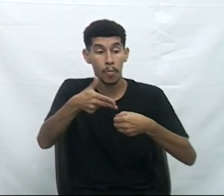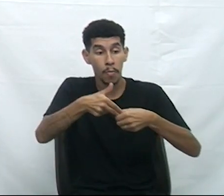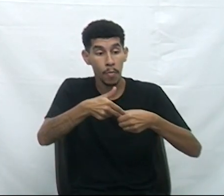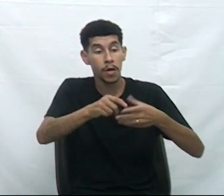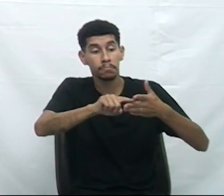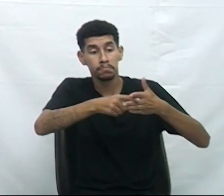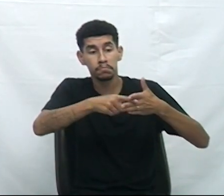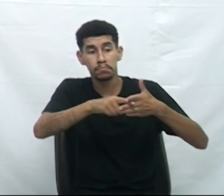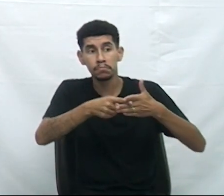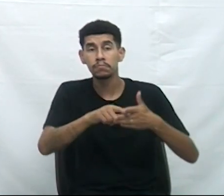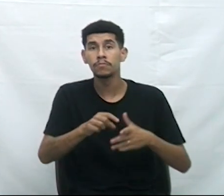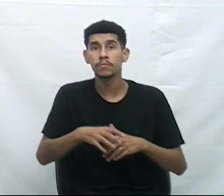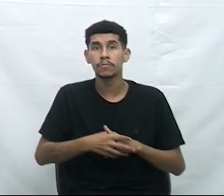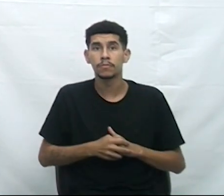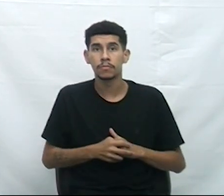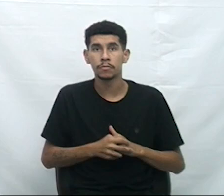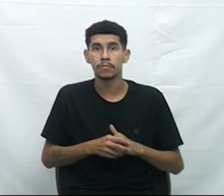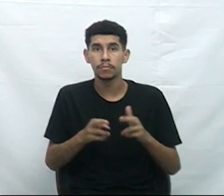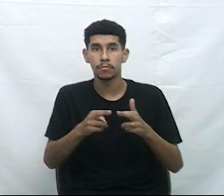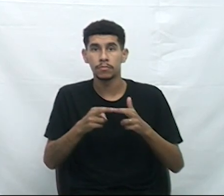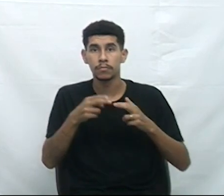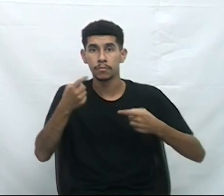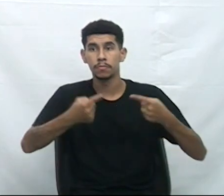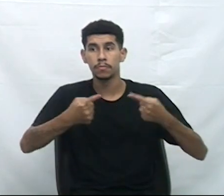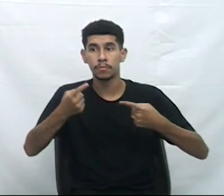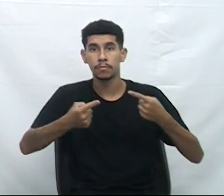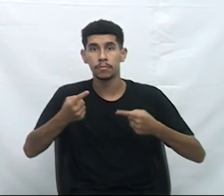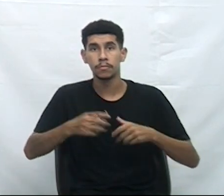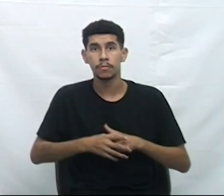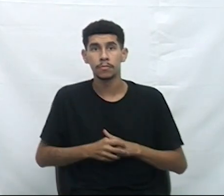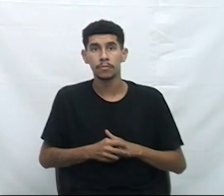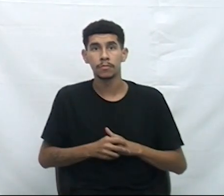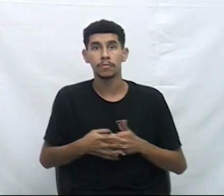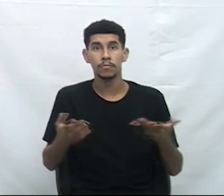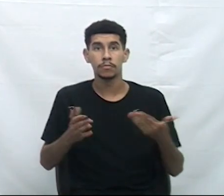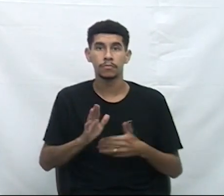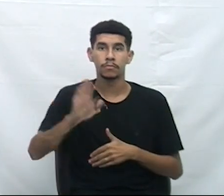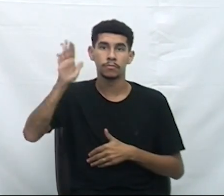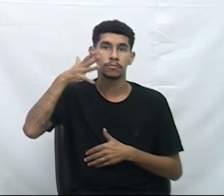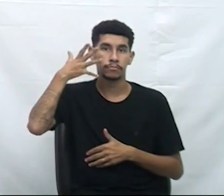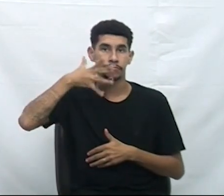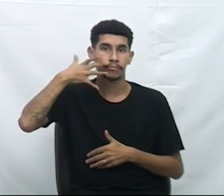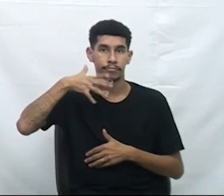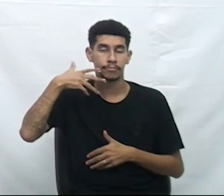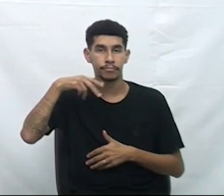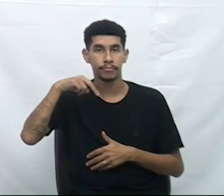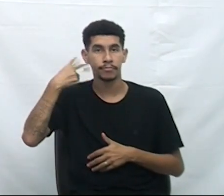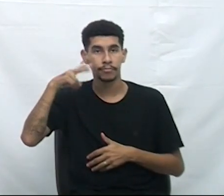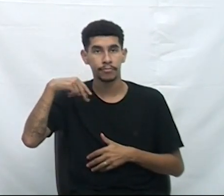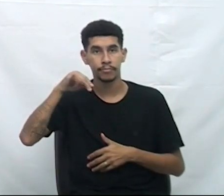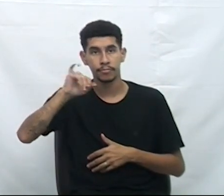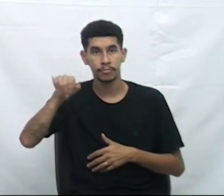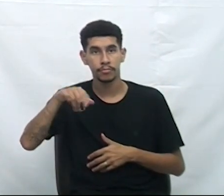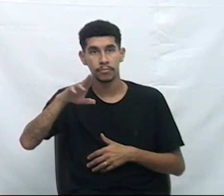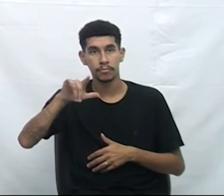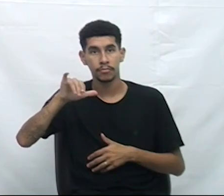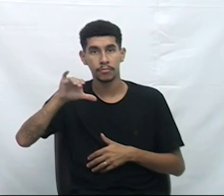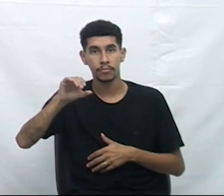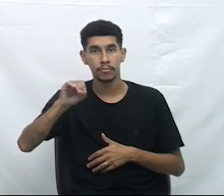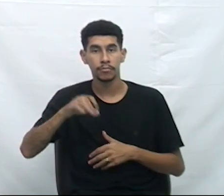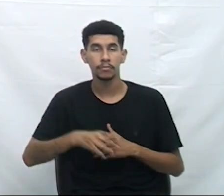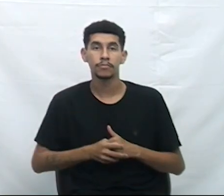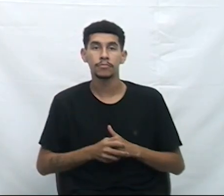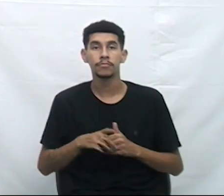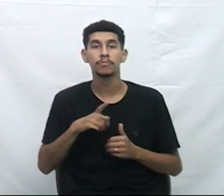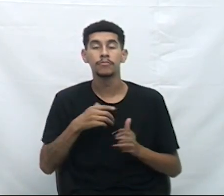manutenções. O requerimento está em discussão. Com a palavra o autor do requerimento, o vereador Júlio César Kaminski. Vossa